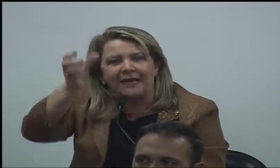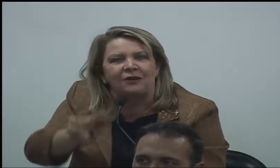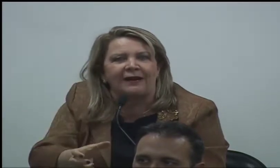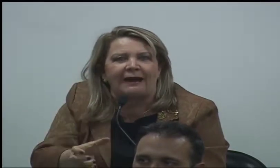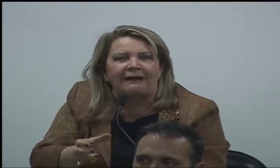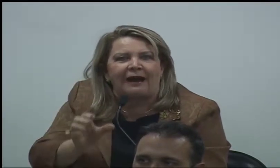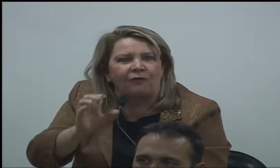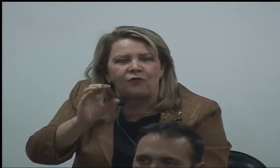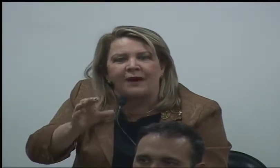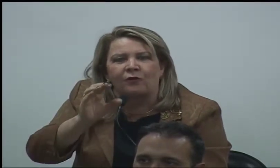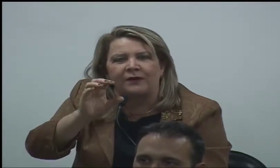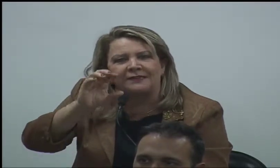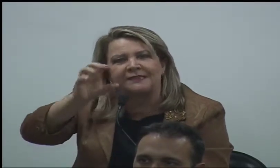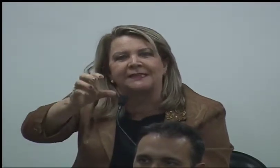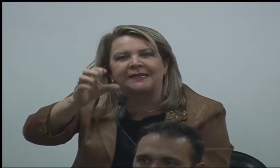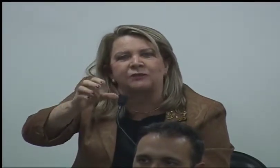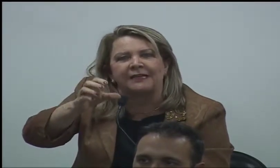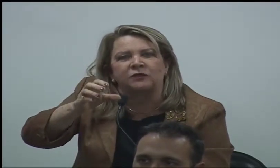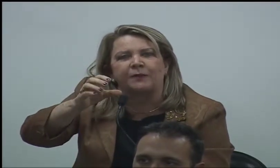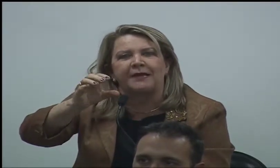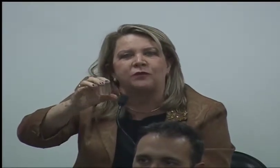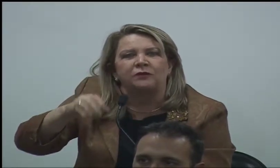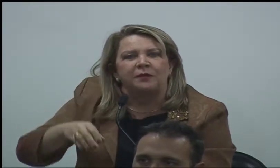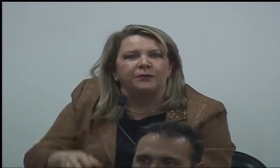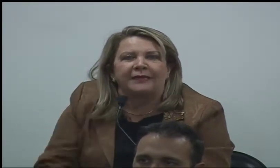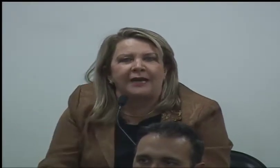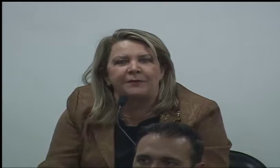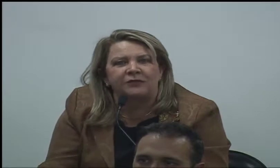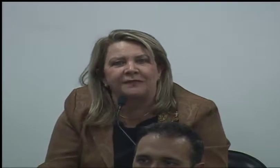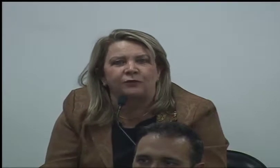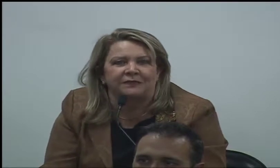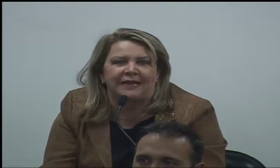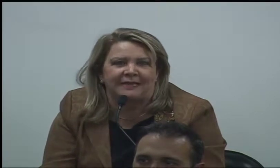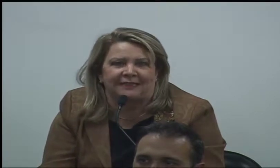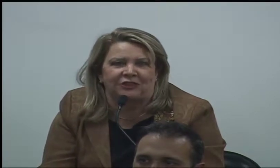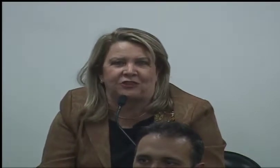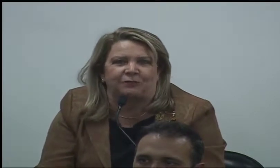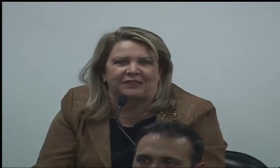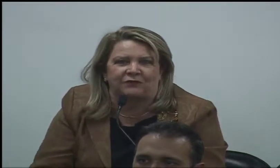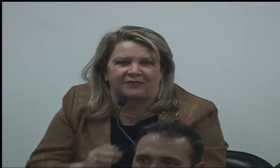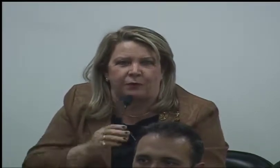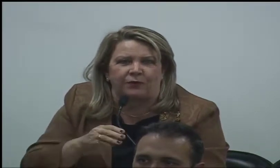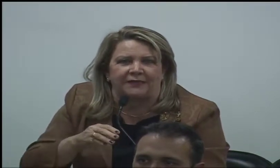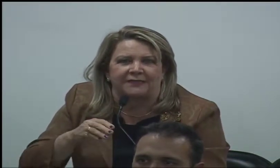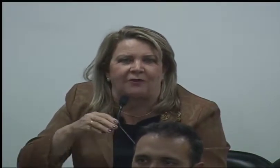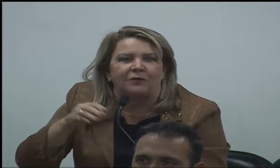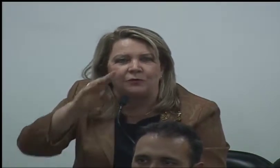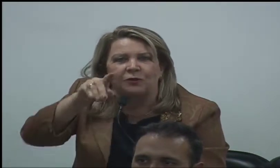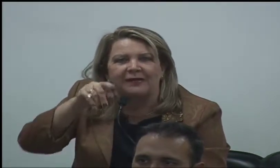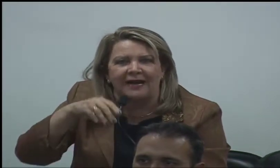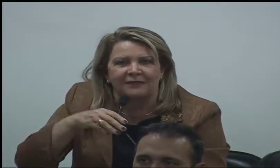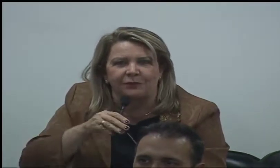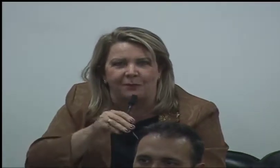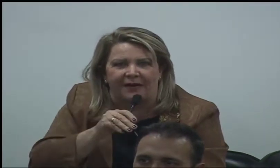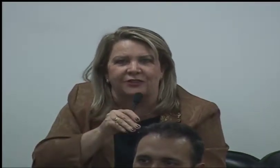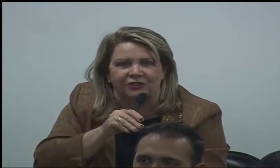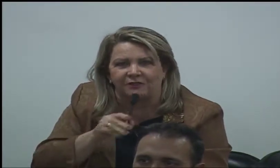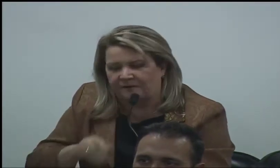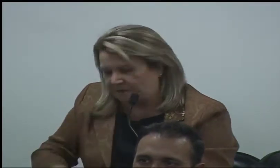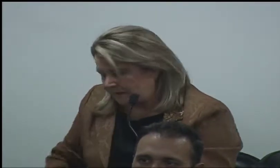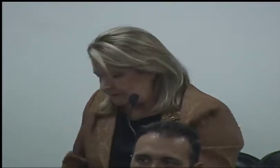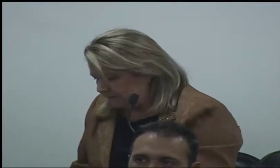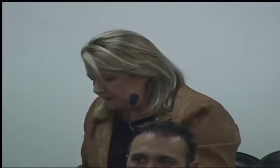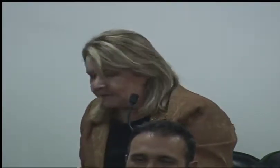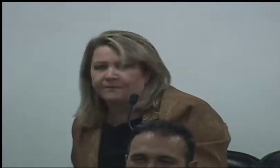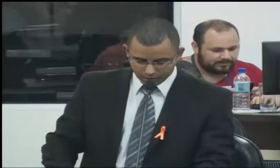tenham lá alguma coisa citando a respeito, porque realmente não tem consciência disso muitas vezes da população. Muito obrigada pela parte.